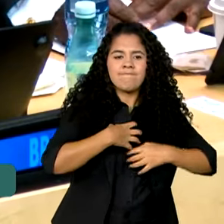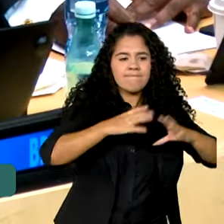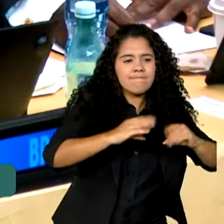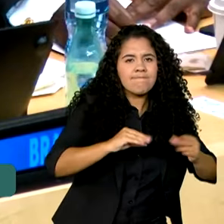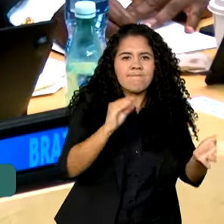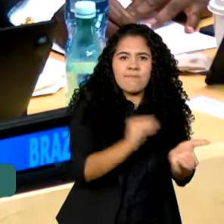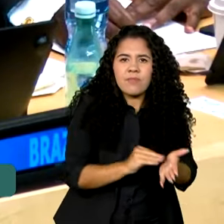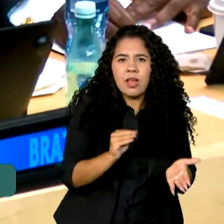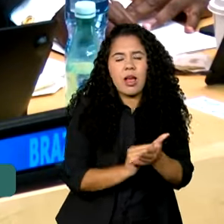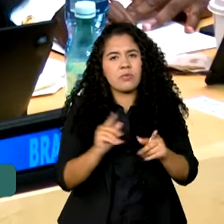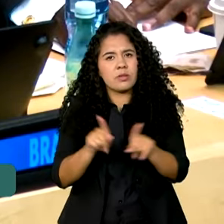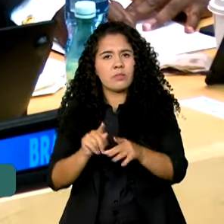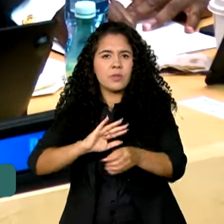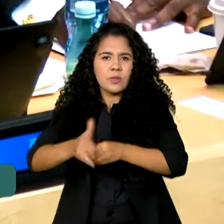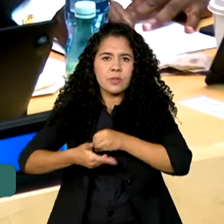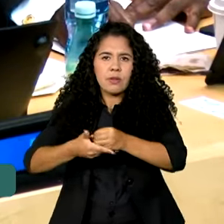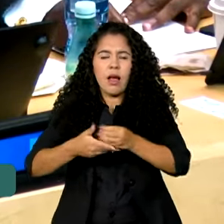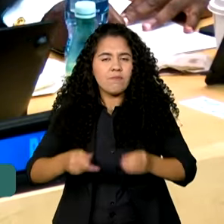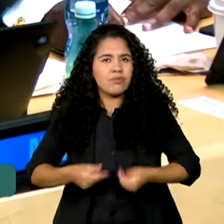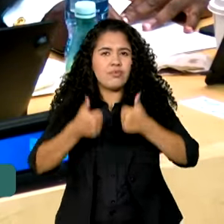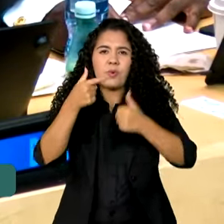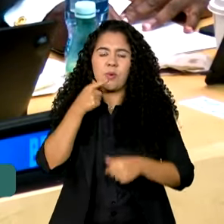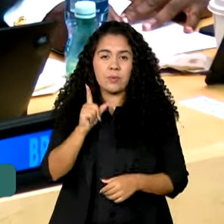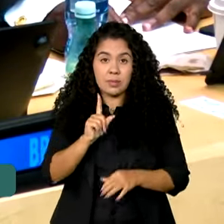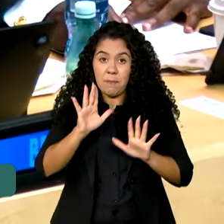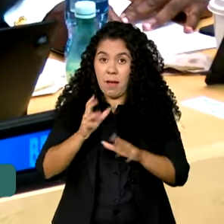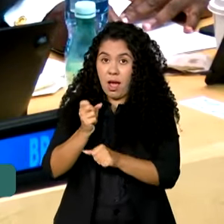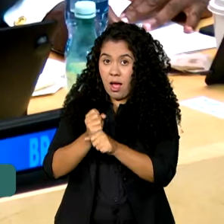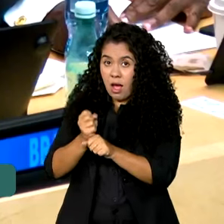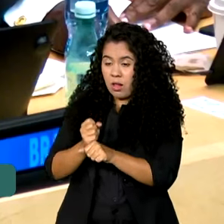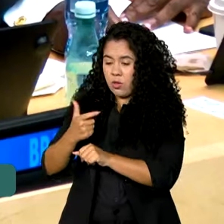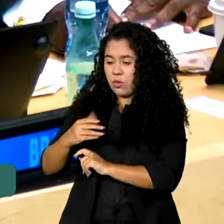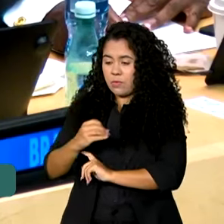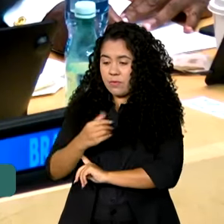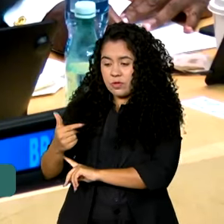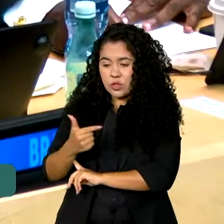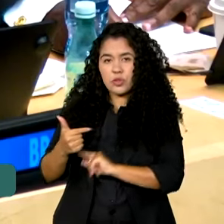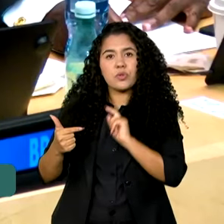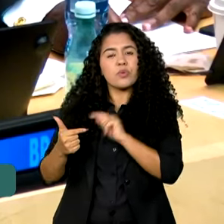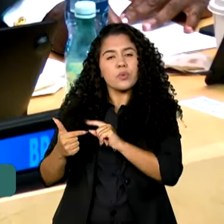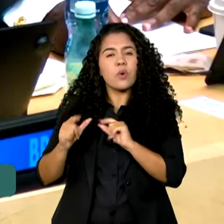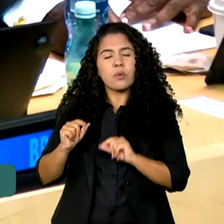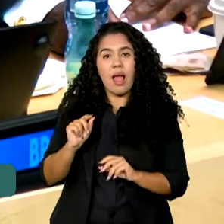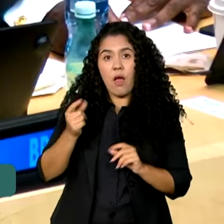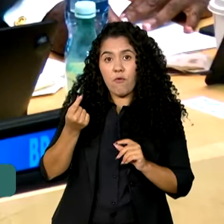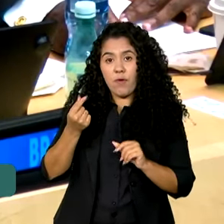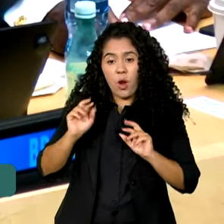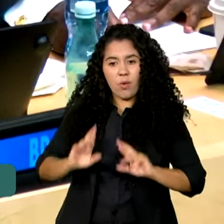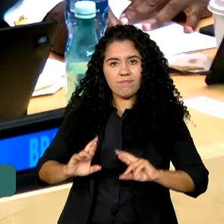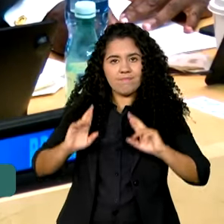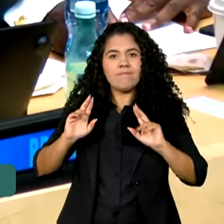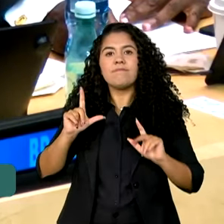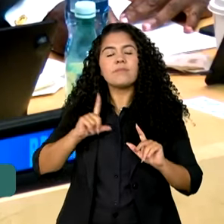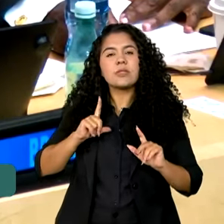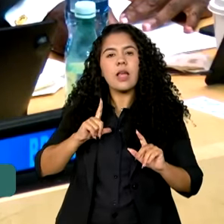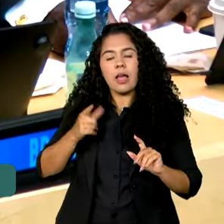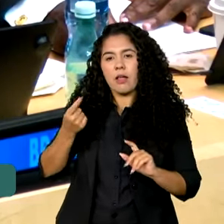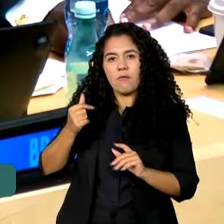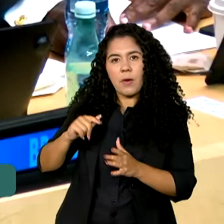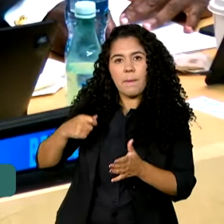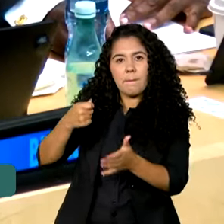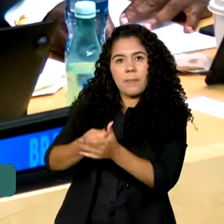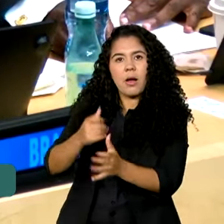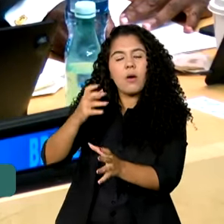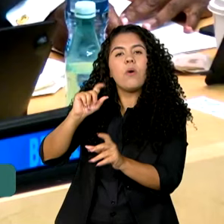sustentabilidade. Em 2022, a diferença entre o valor que o mundo em desenvolvimento pagou a